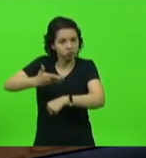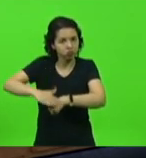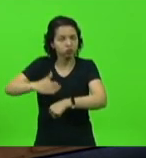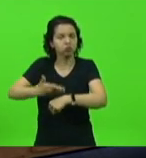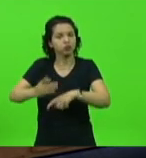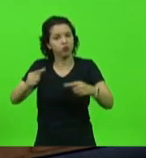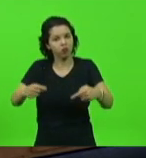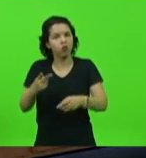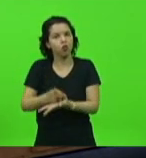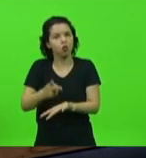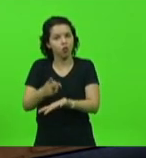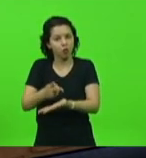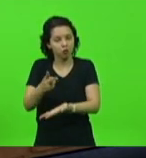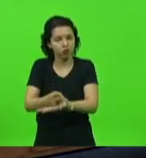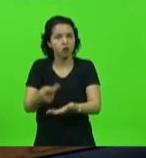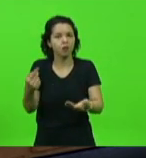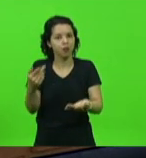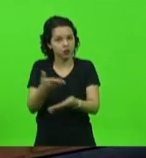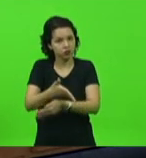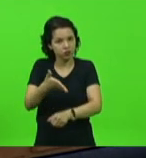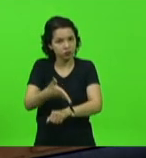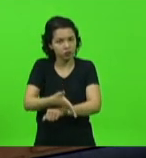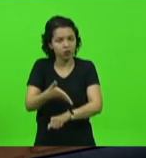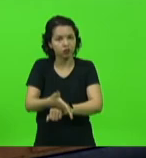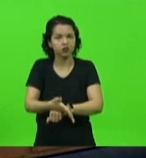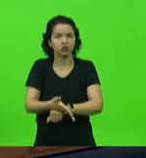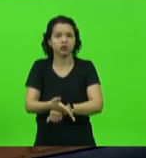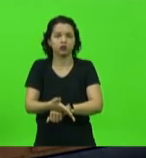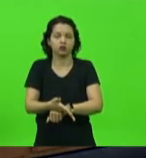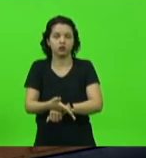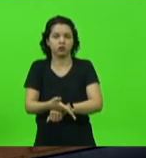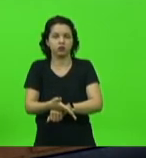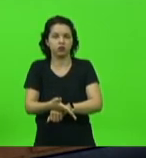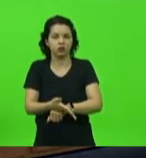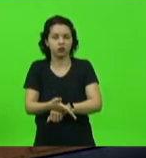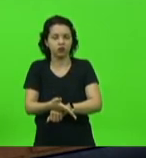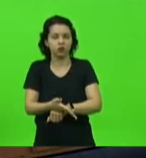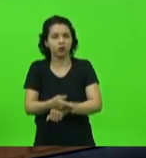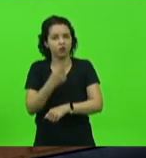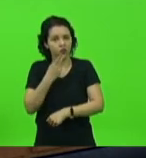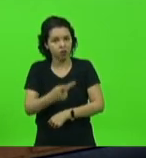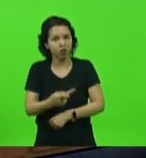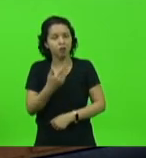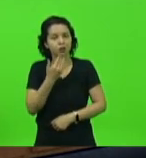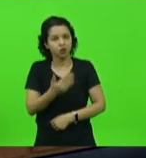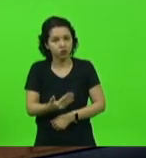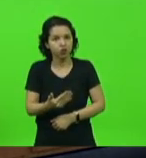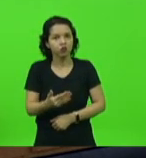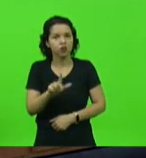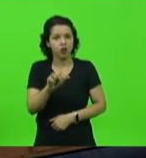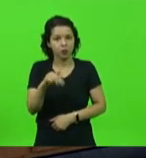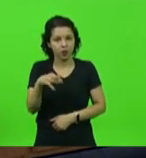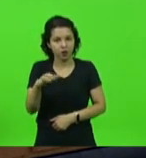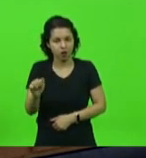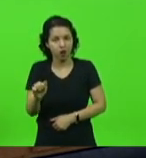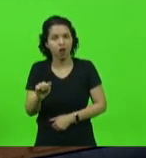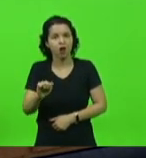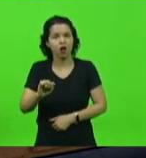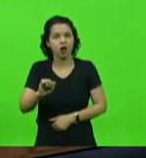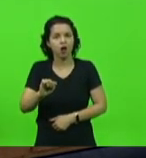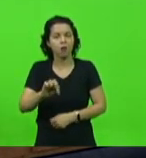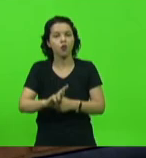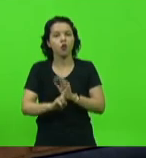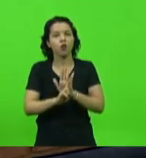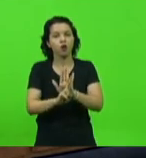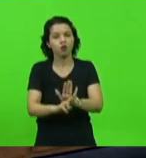participando das suas modalidades e também dizer que com esse pedido de liminar que a Procuradoria do Estado está analisando nesse momento,